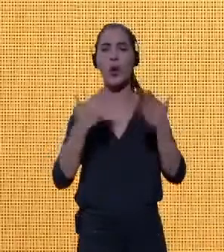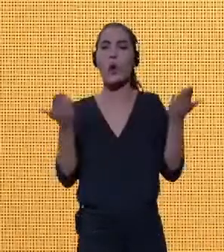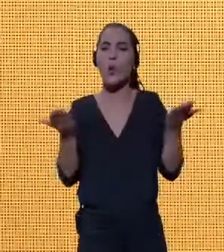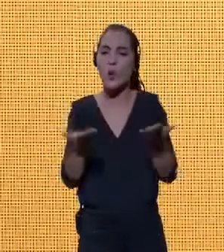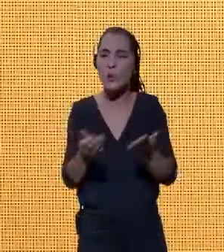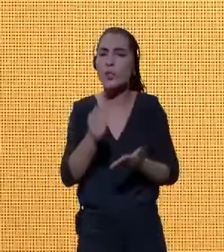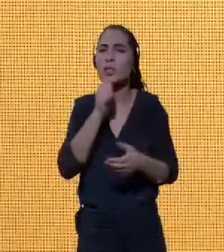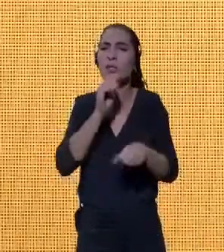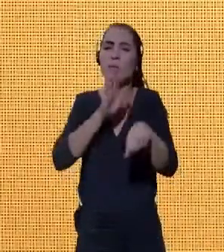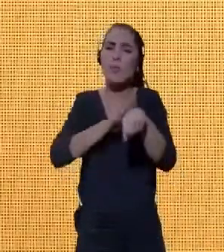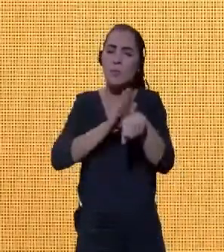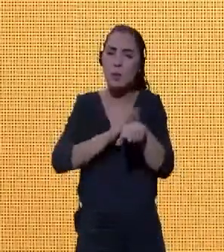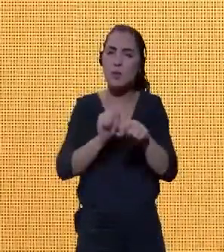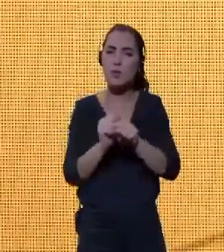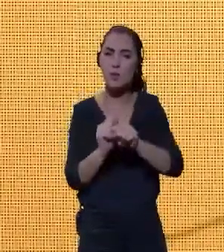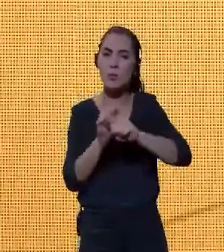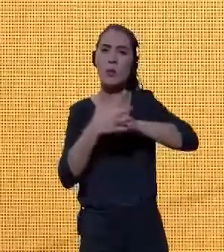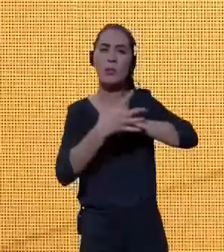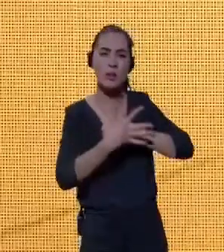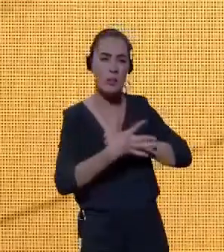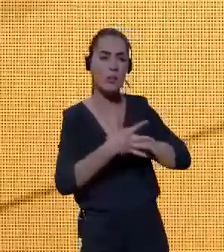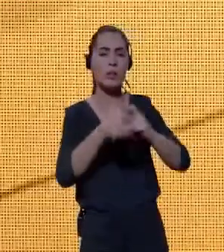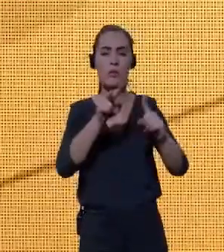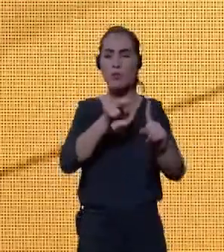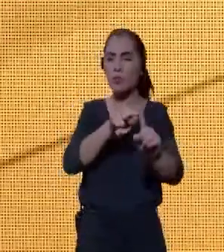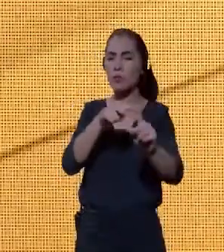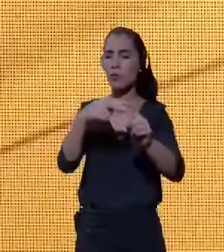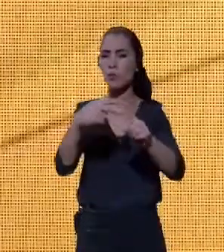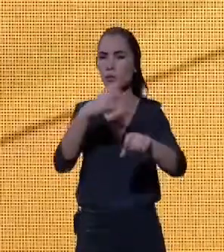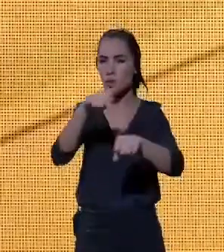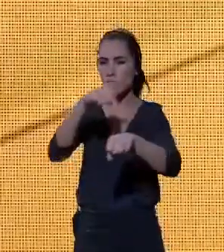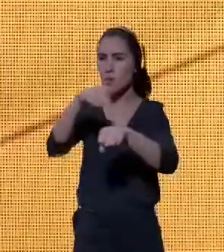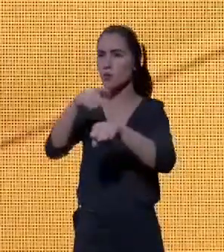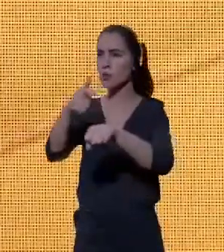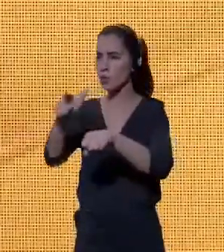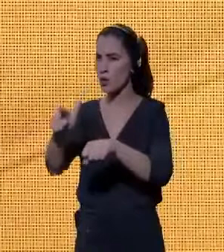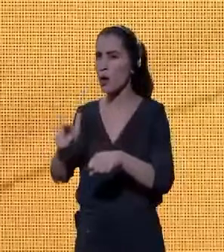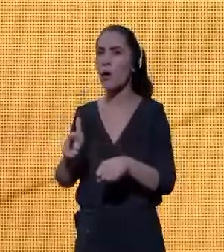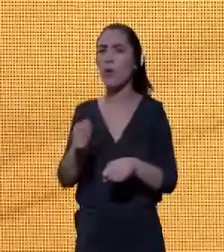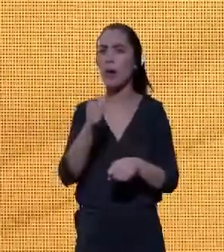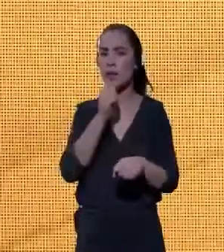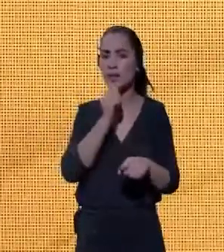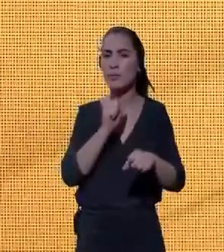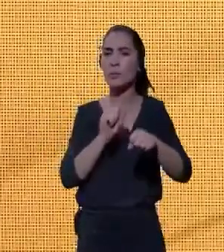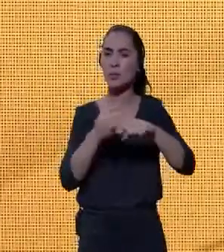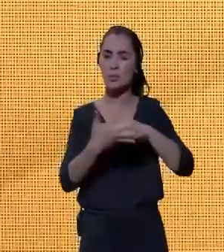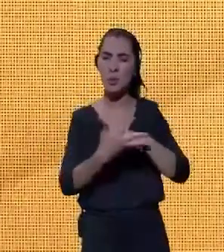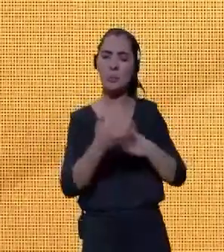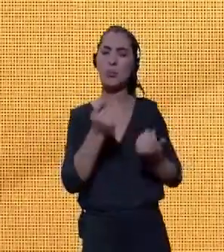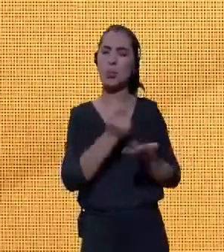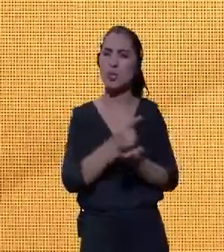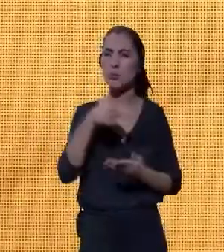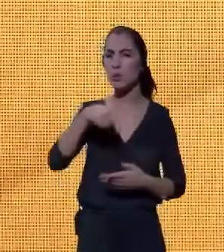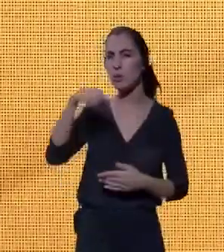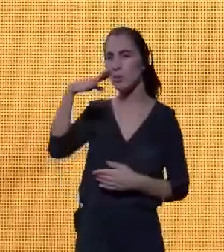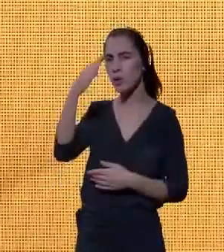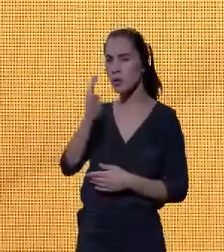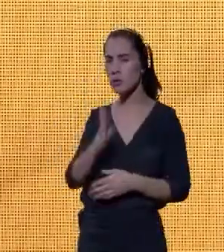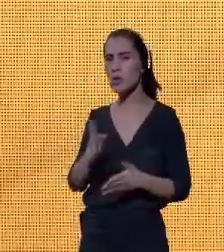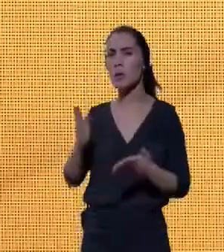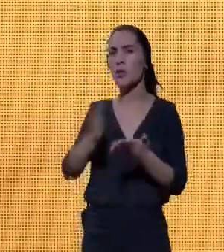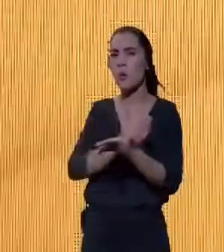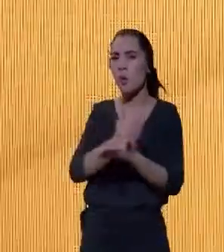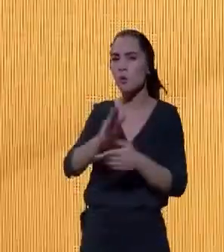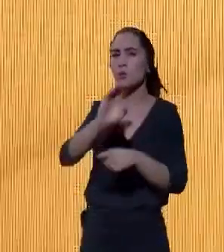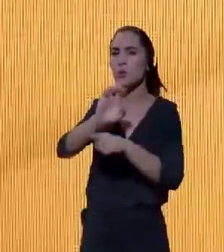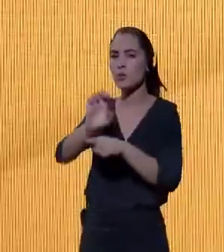momento de pandemia, do ponto de vista internacional, e mesmo aqui no Brasil, alguns estados que estão à frente, conseguindo